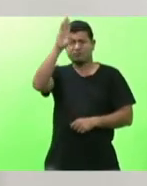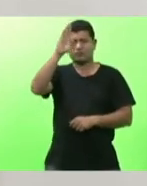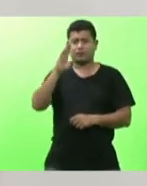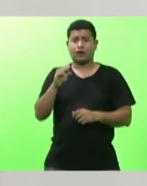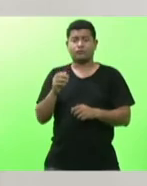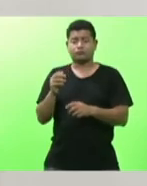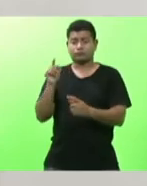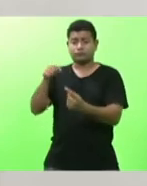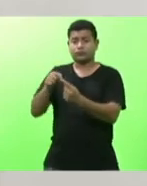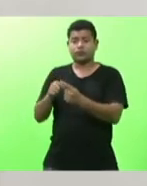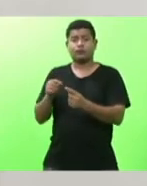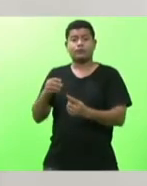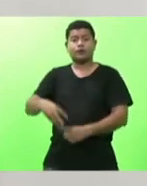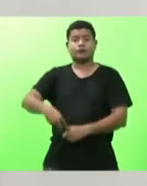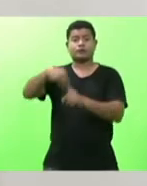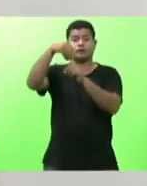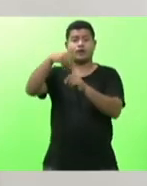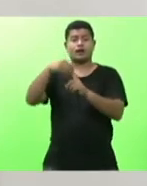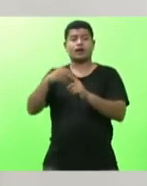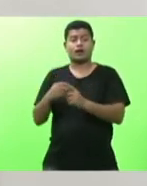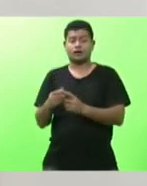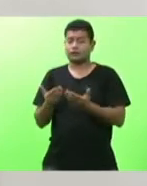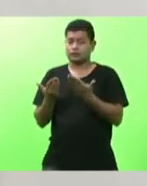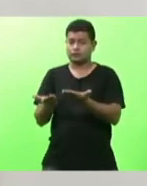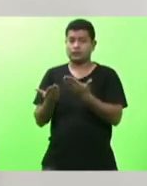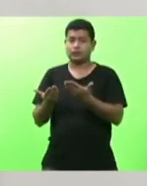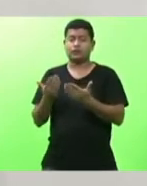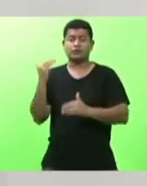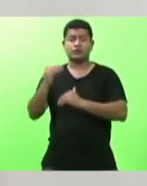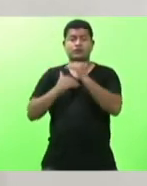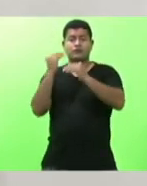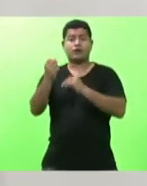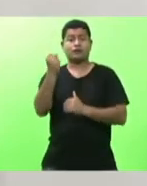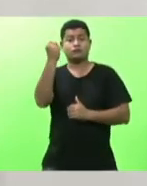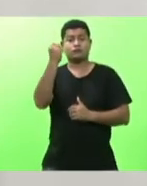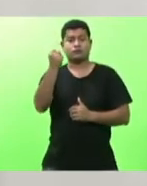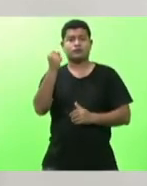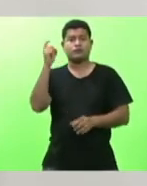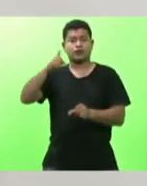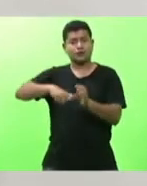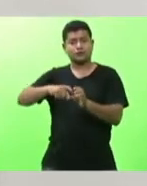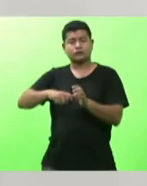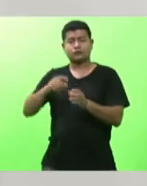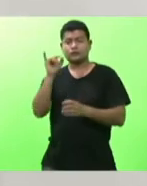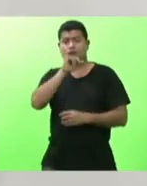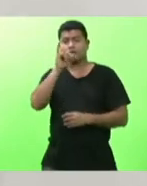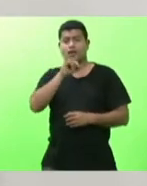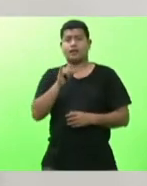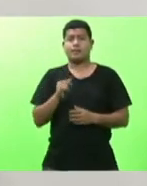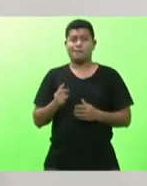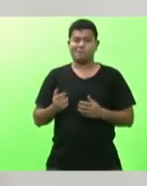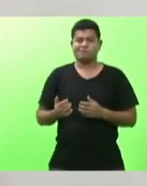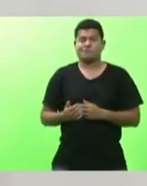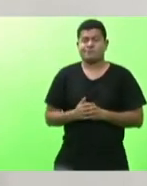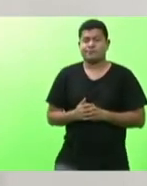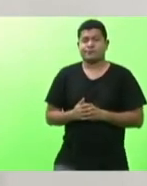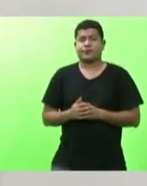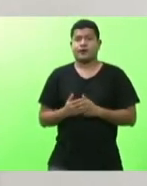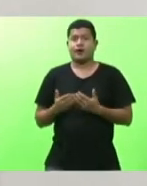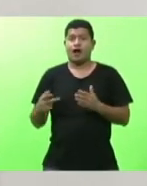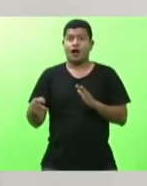resgatar o desenvolvimento e a força da colonização italiana e a importância que ela tem para Santa Catarina